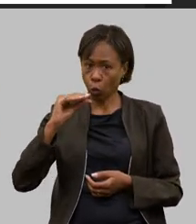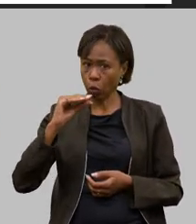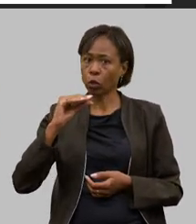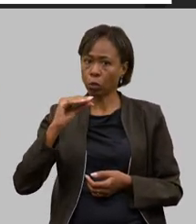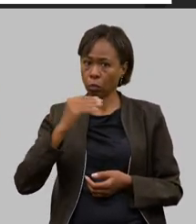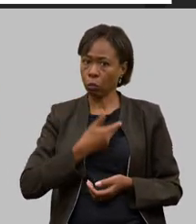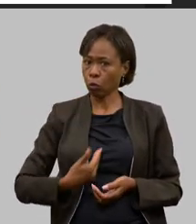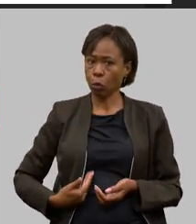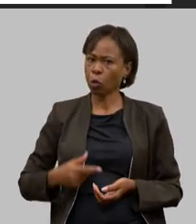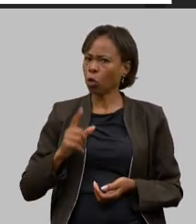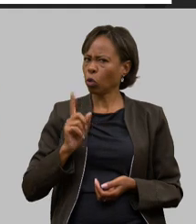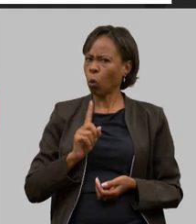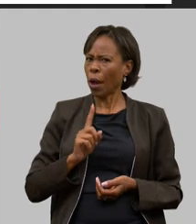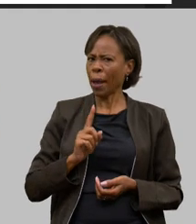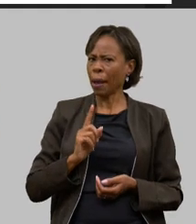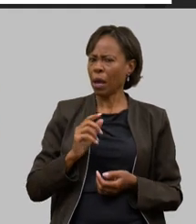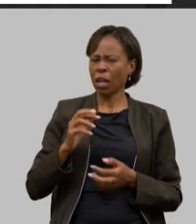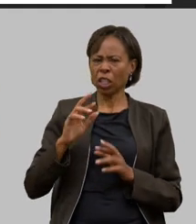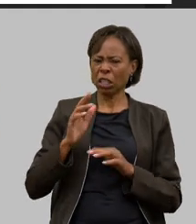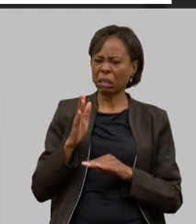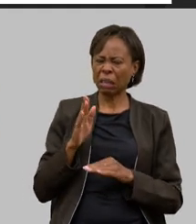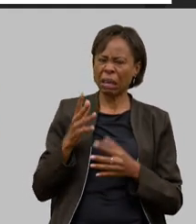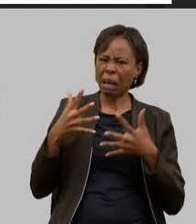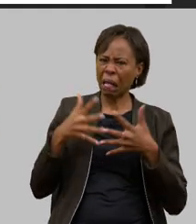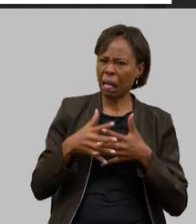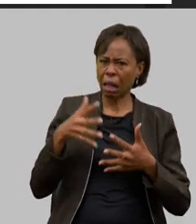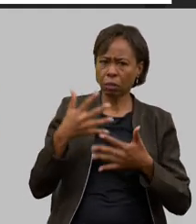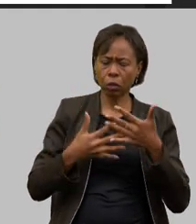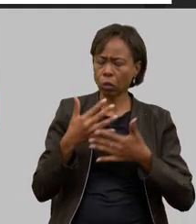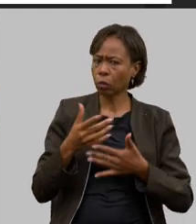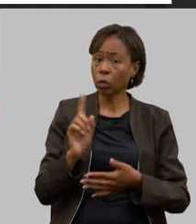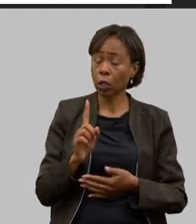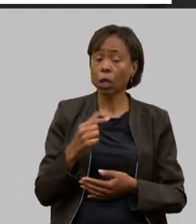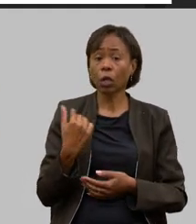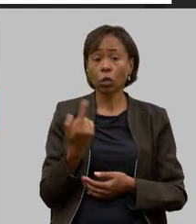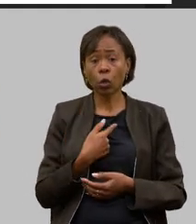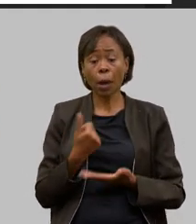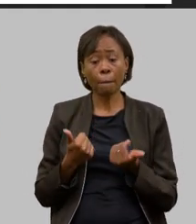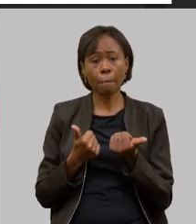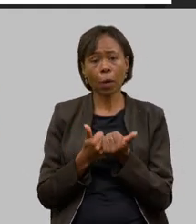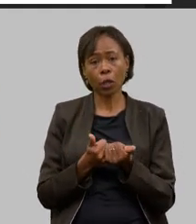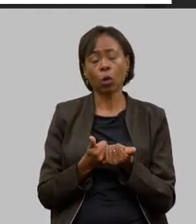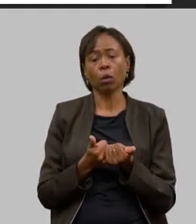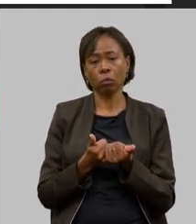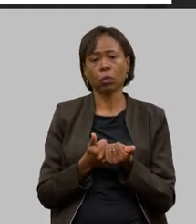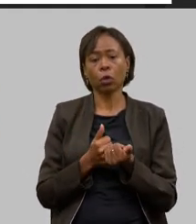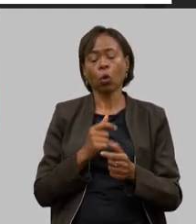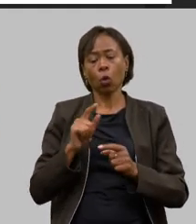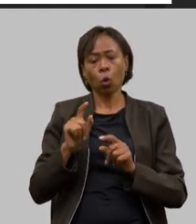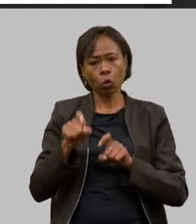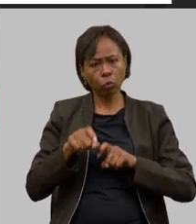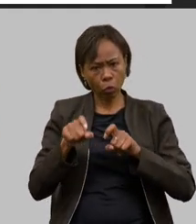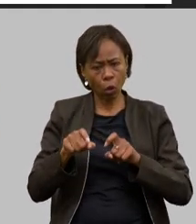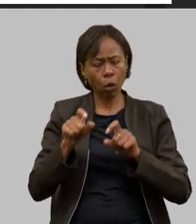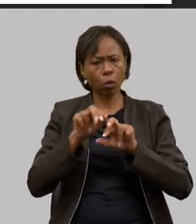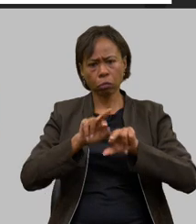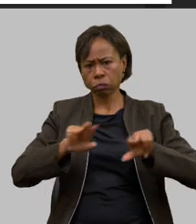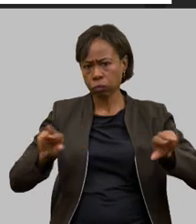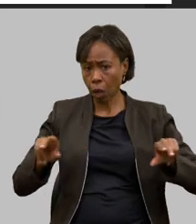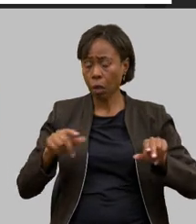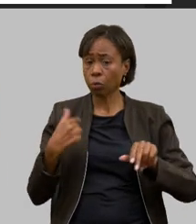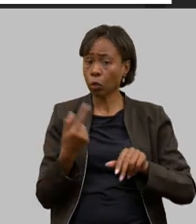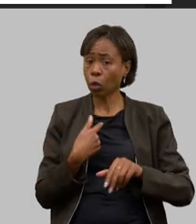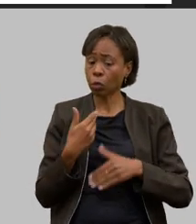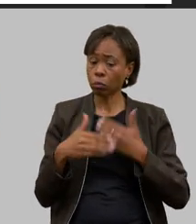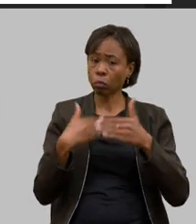públicos nosso papel é apoiar em 100% os nossos produtores que o nosso público para poder a gente continuar crescendo